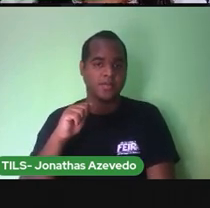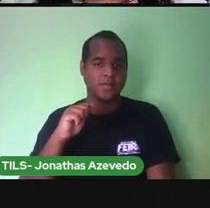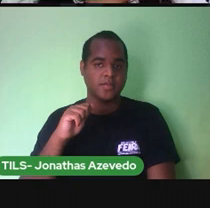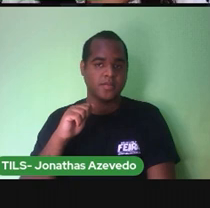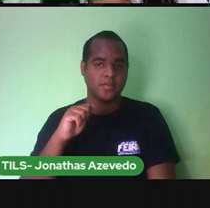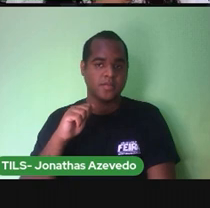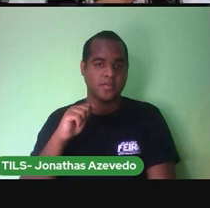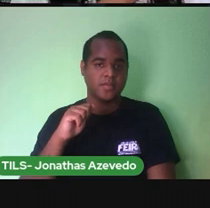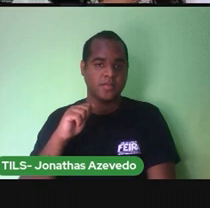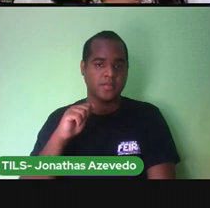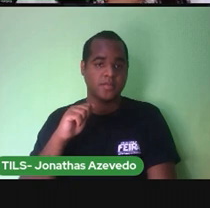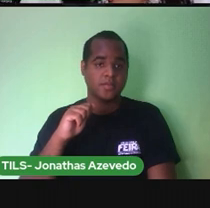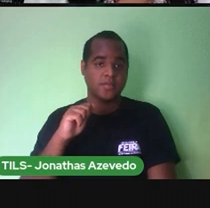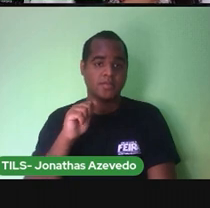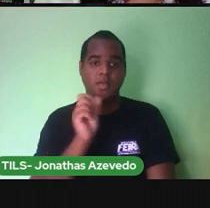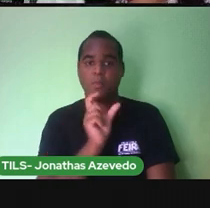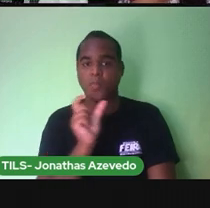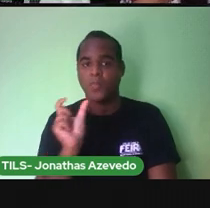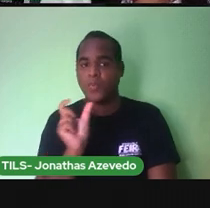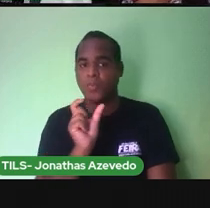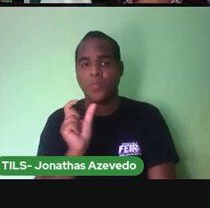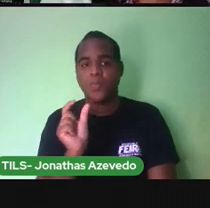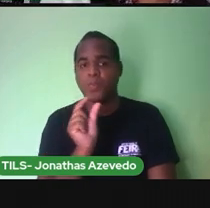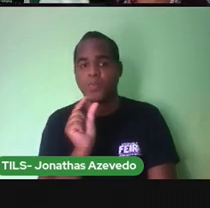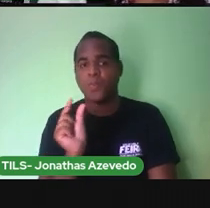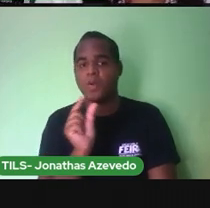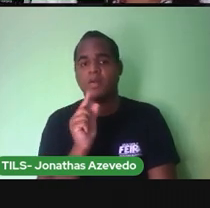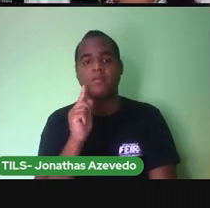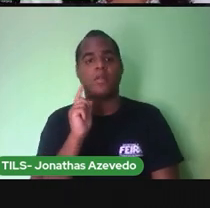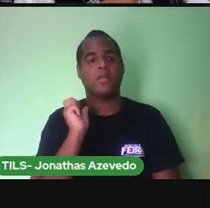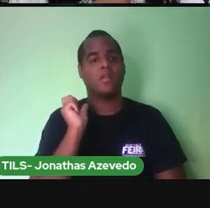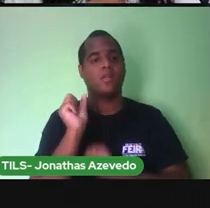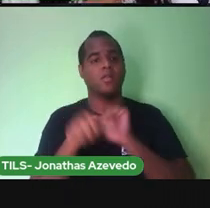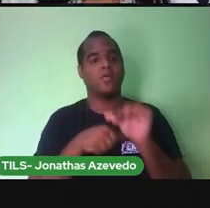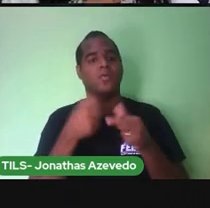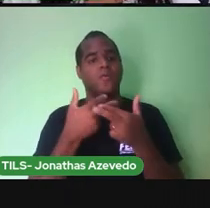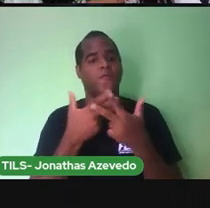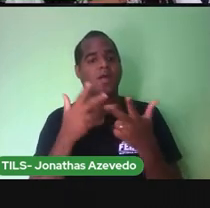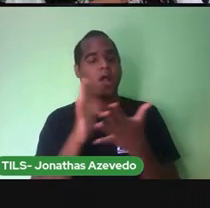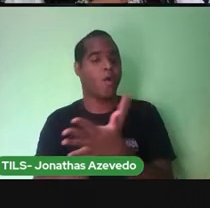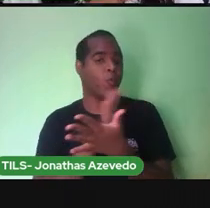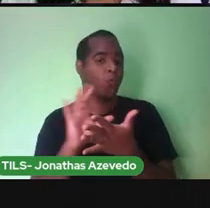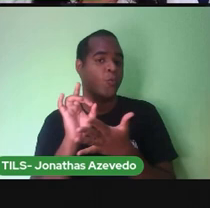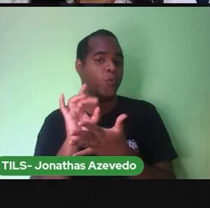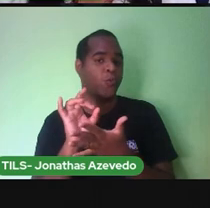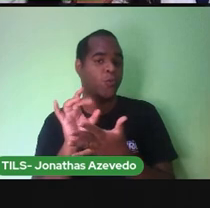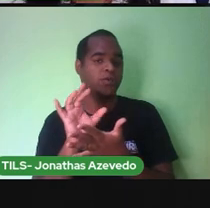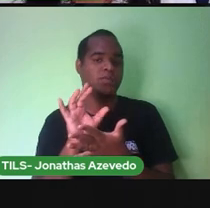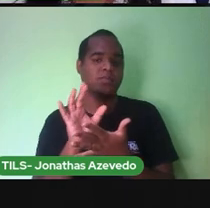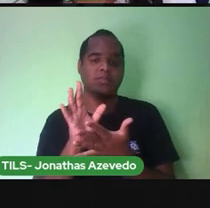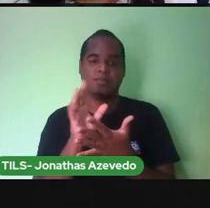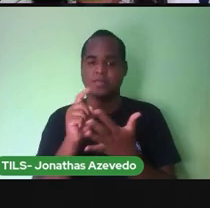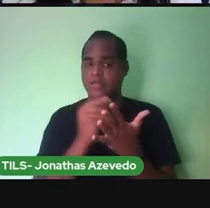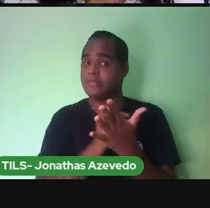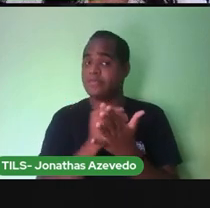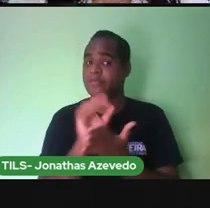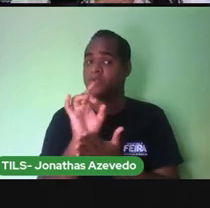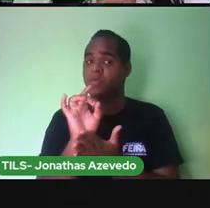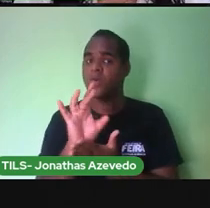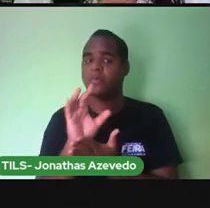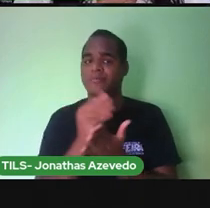As sílabas Que foram Modificadas Foram as sílabas Iniciais